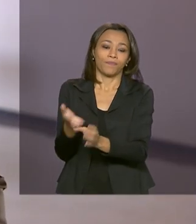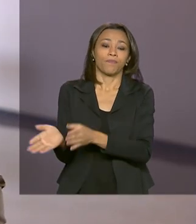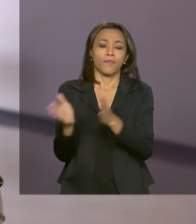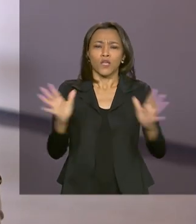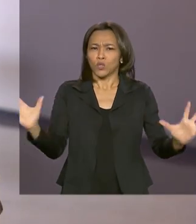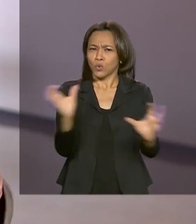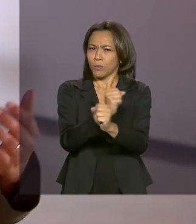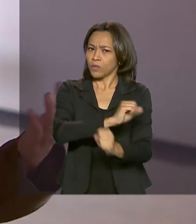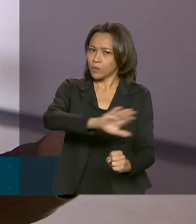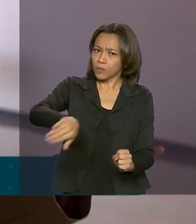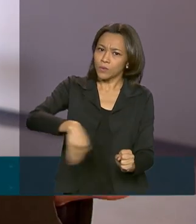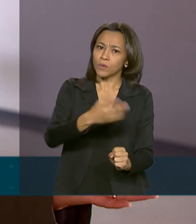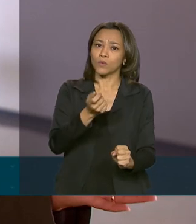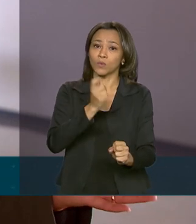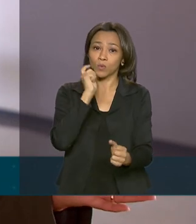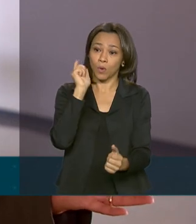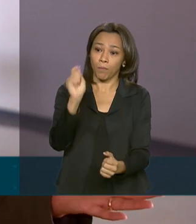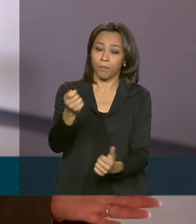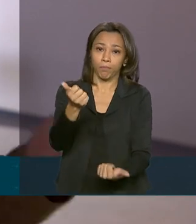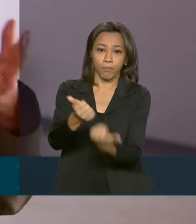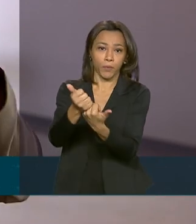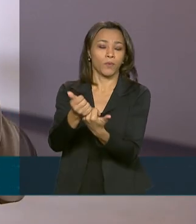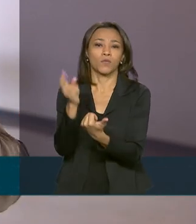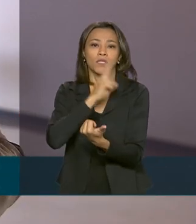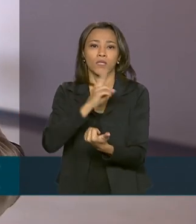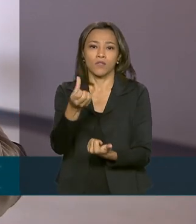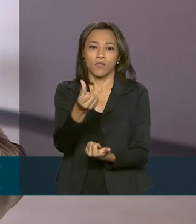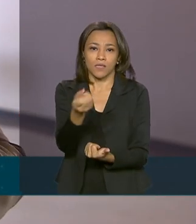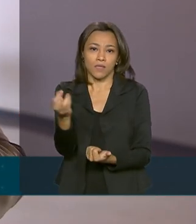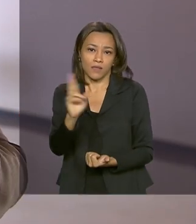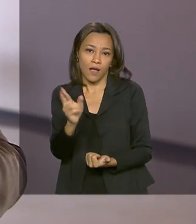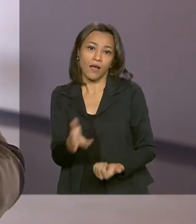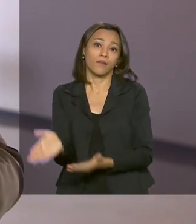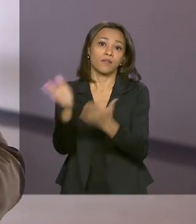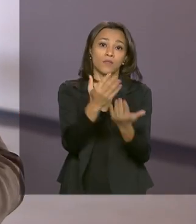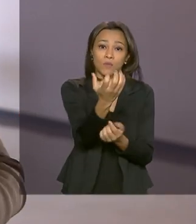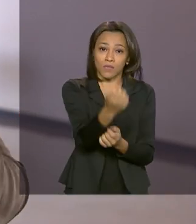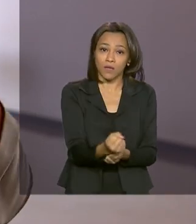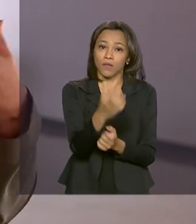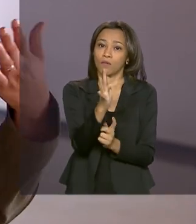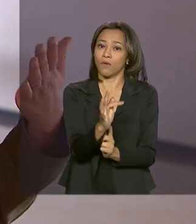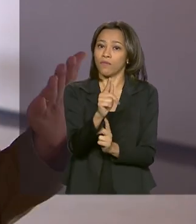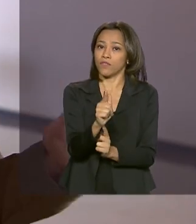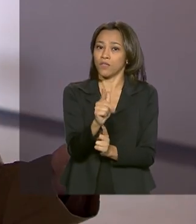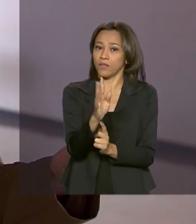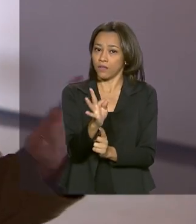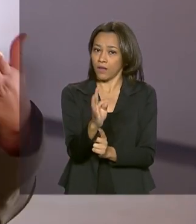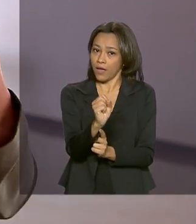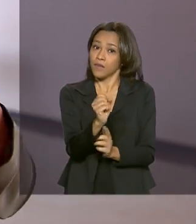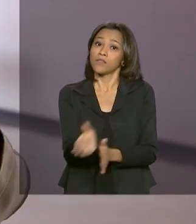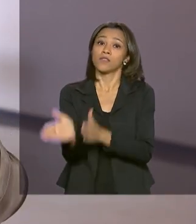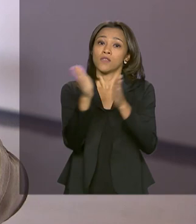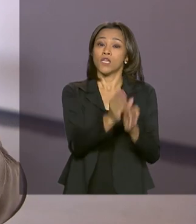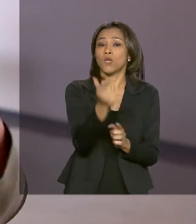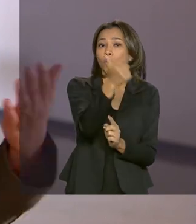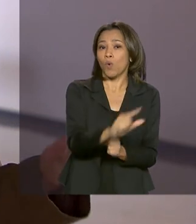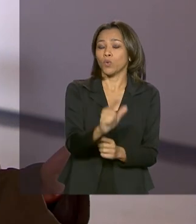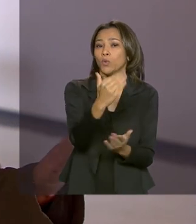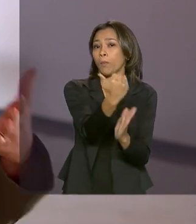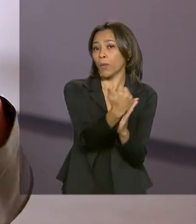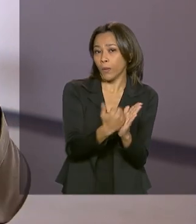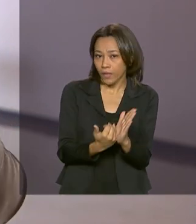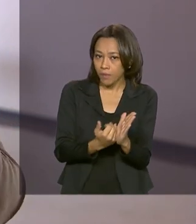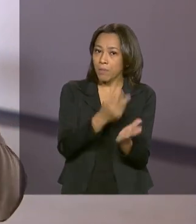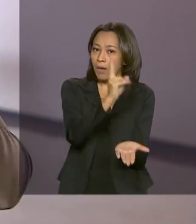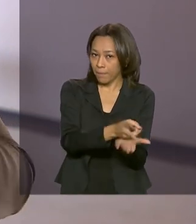pagamentos do auxílio emergencial de 600 reais, do saque emergencial do FGTS e do programa BEM de Preservação do